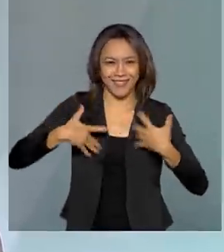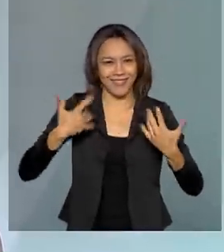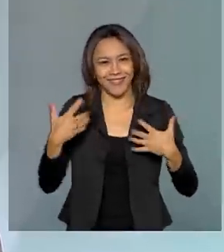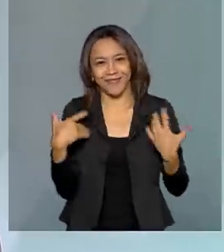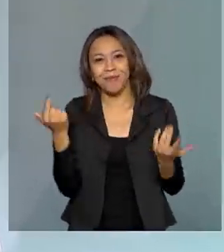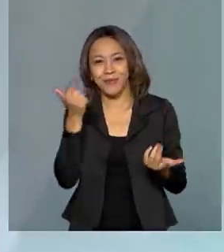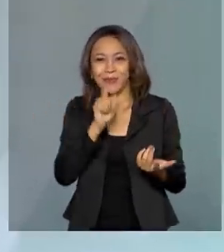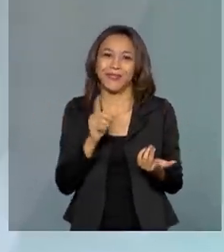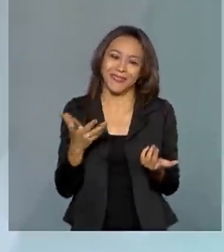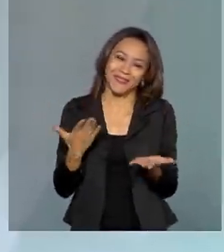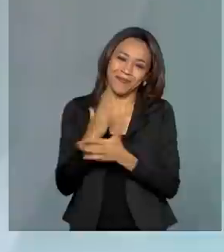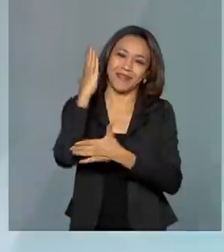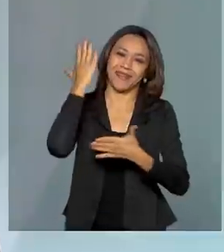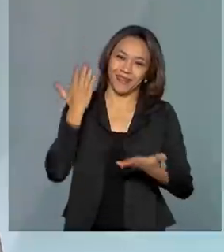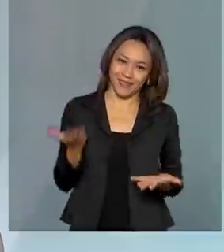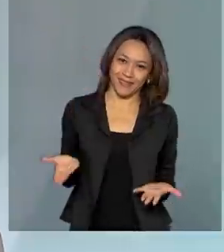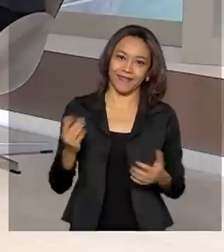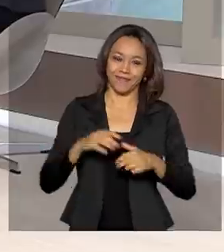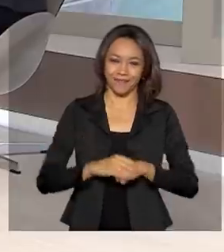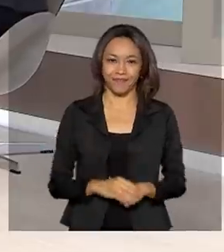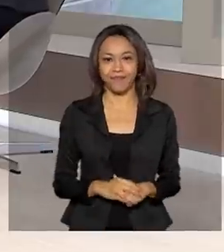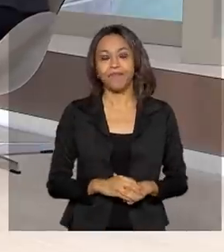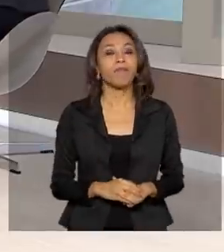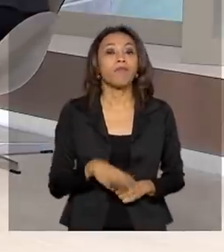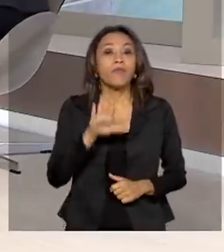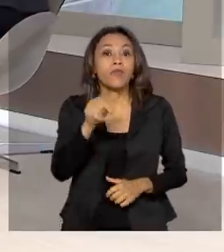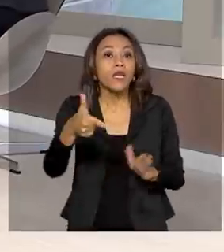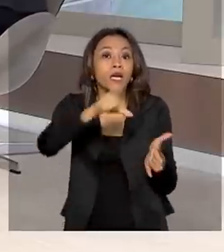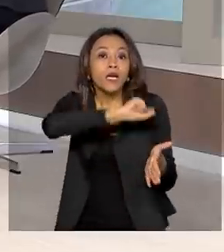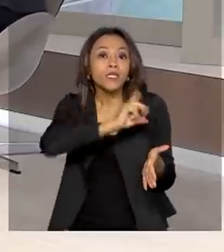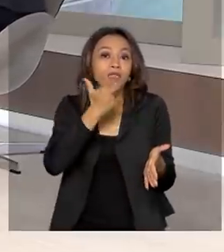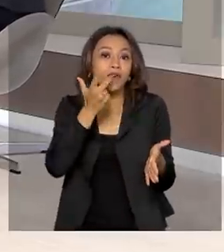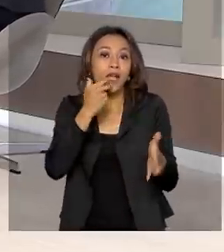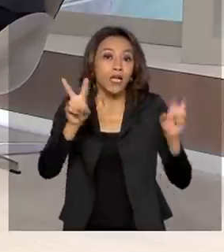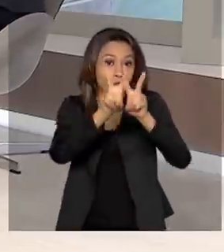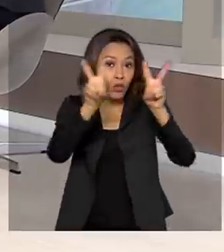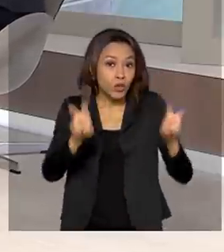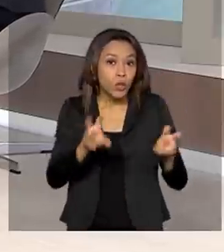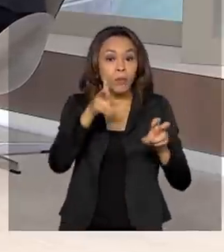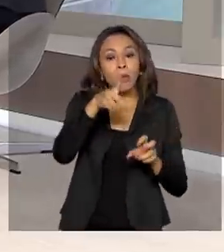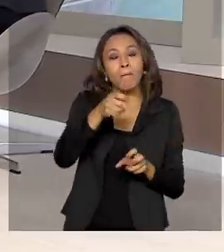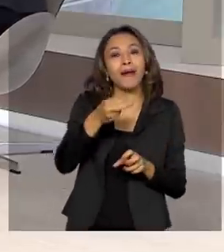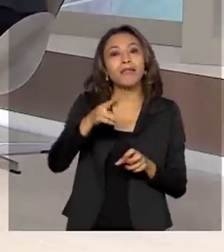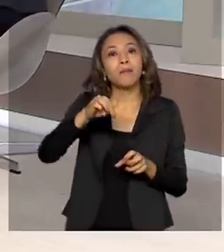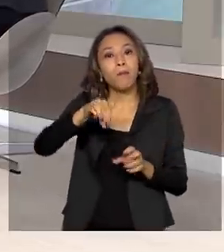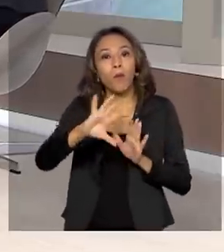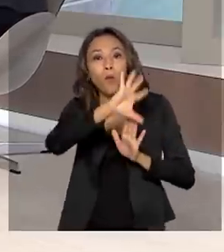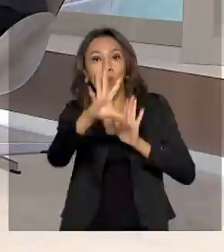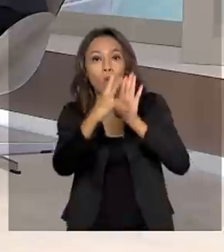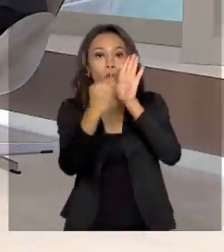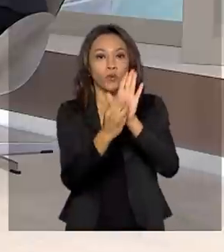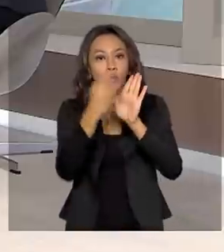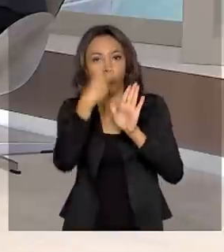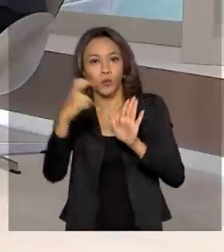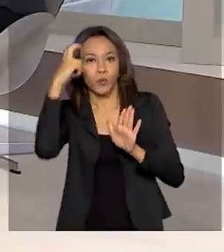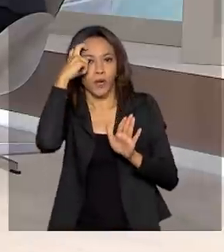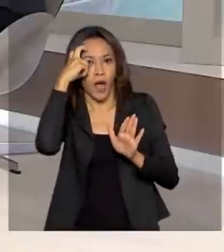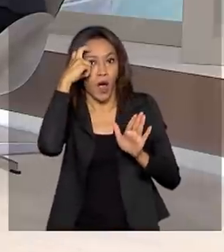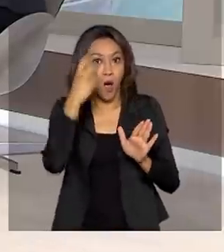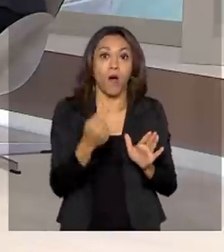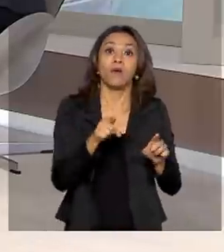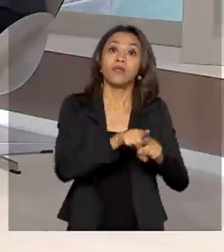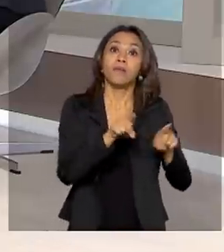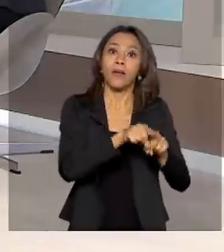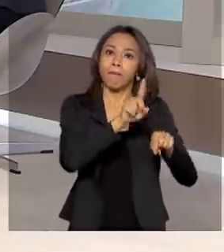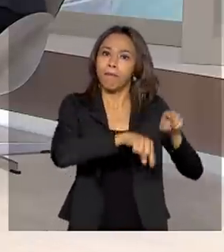no âmbito do Conselho Consultivo do Patrimônio. Antes da gente falar do patrimônio cultural imaterial, eu queria que a senhora também desse para o teu